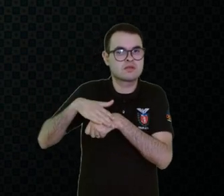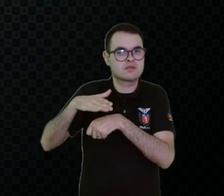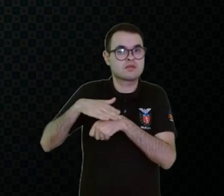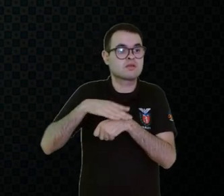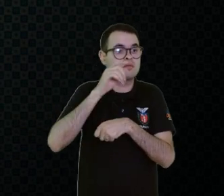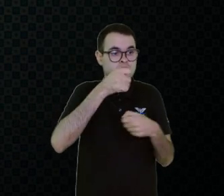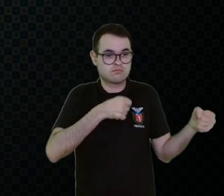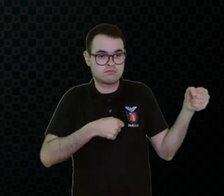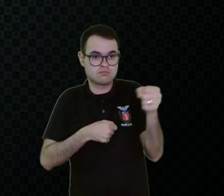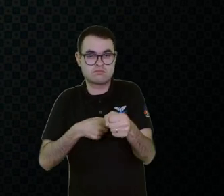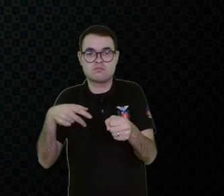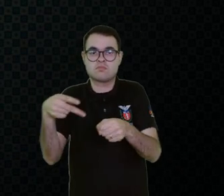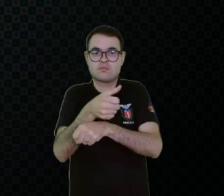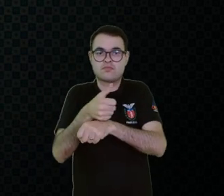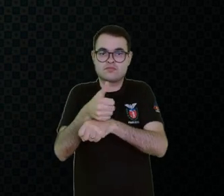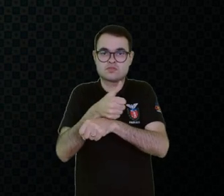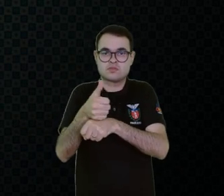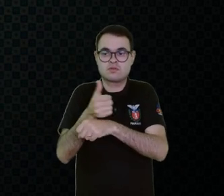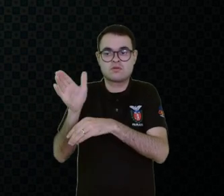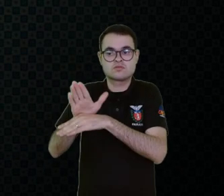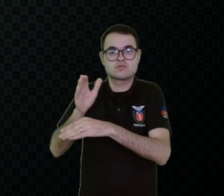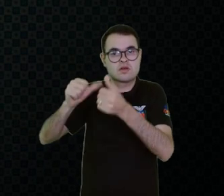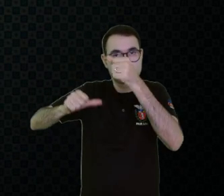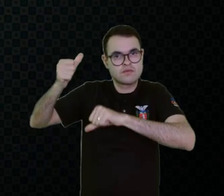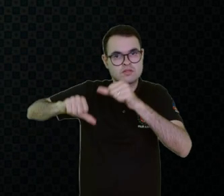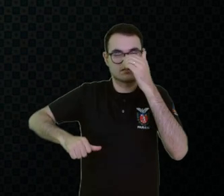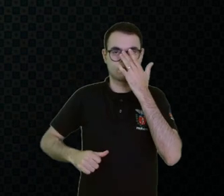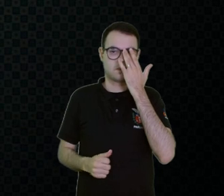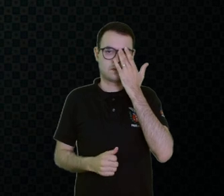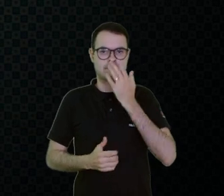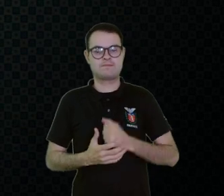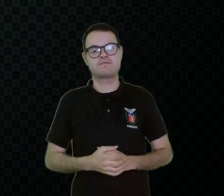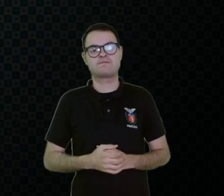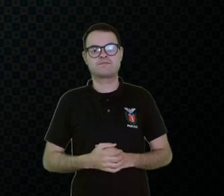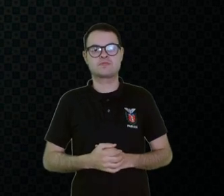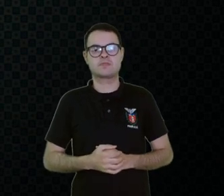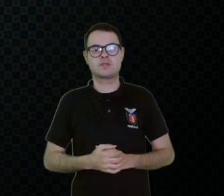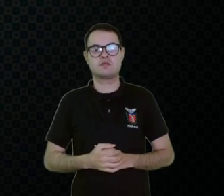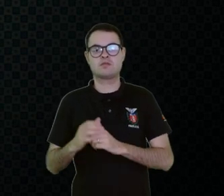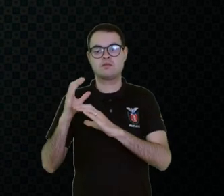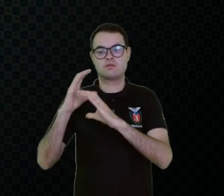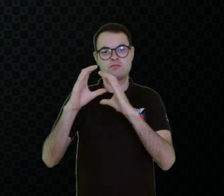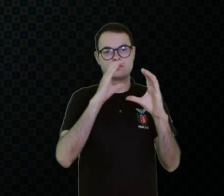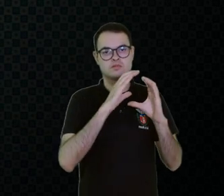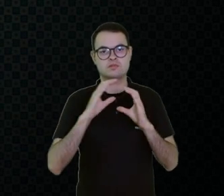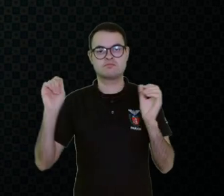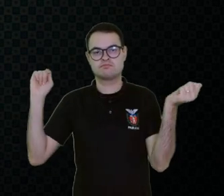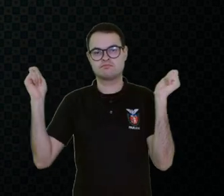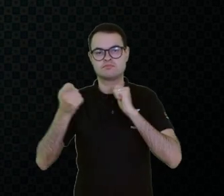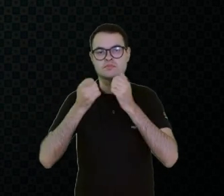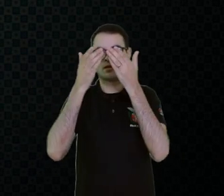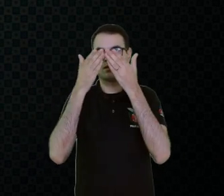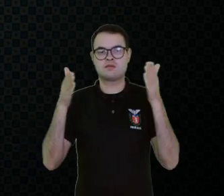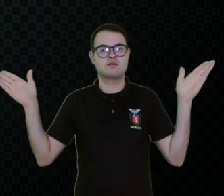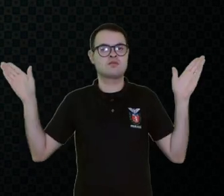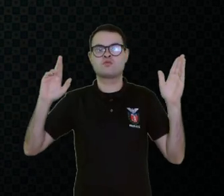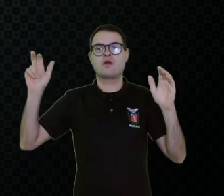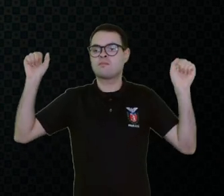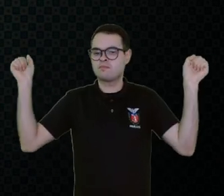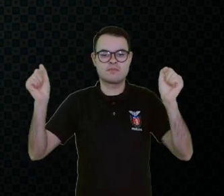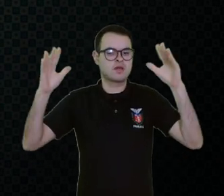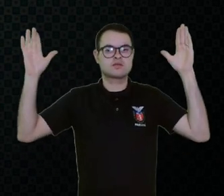realizar essa avaliação. Bom, então, a comunicação alternativa e ampliada, ela não é mágica, ela é construção.